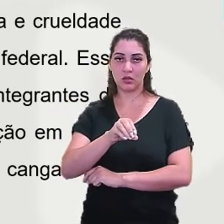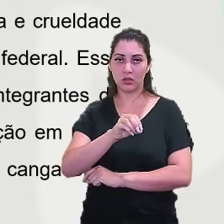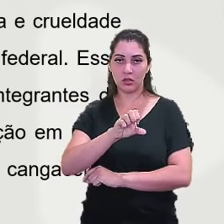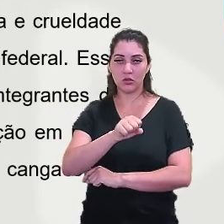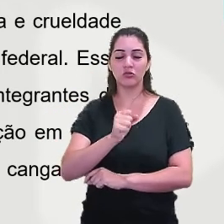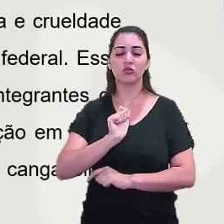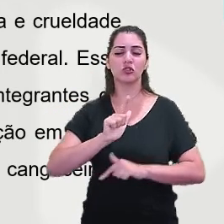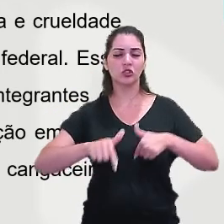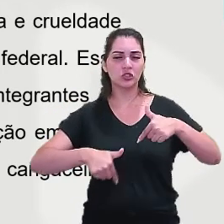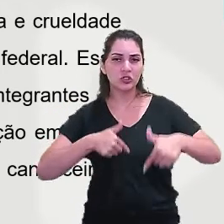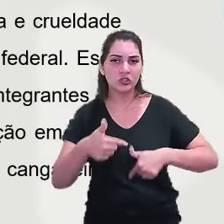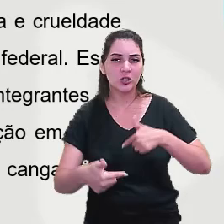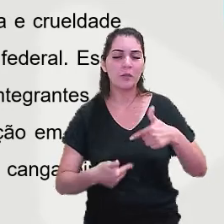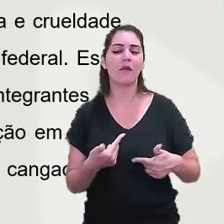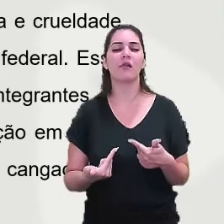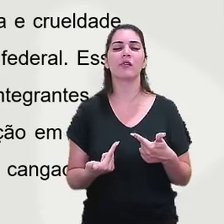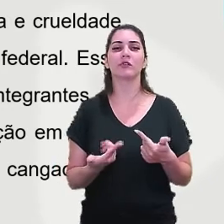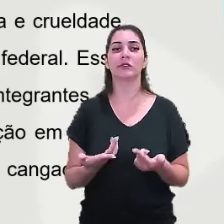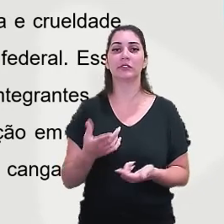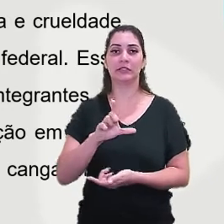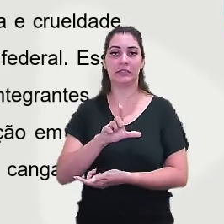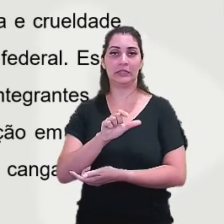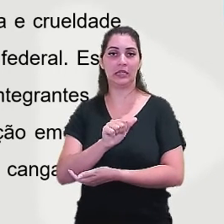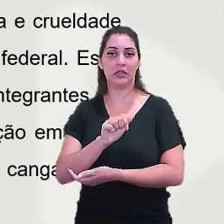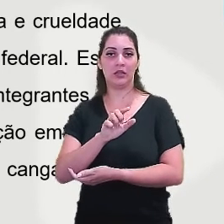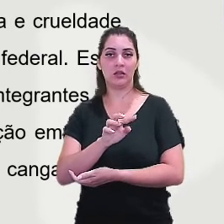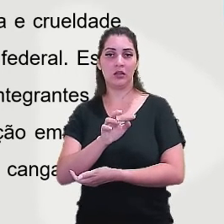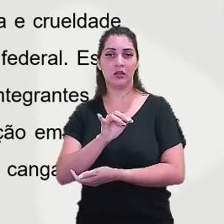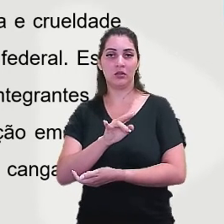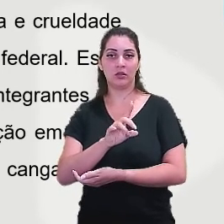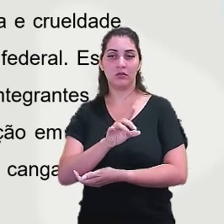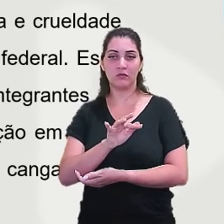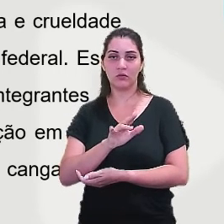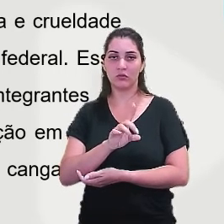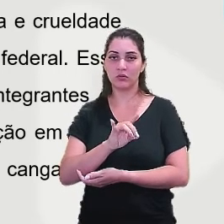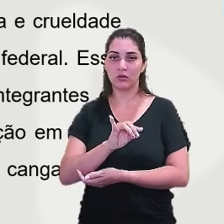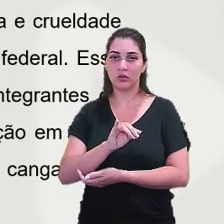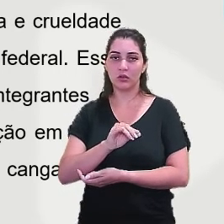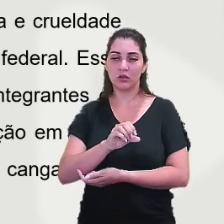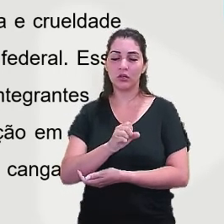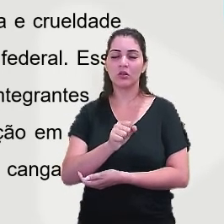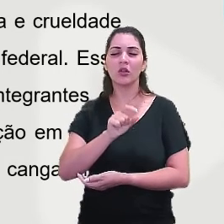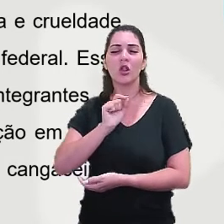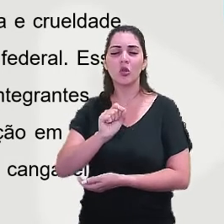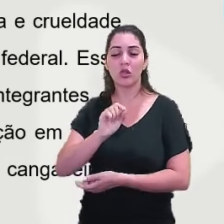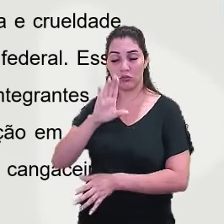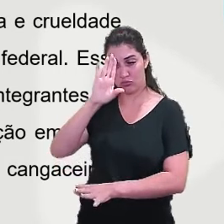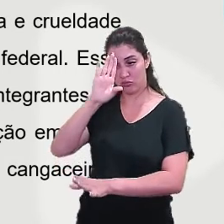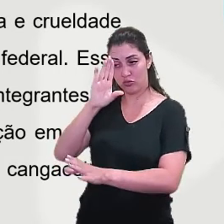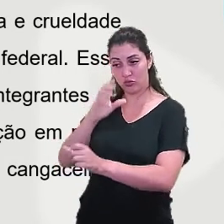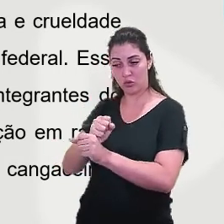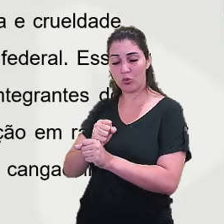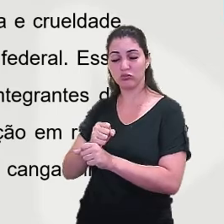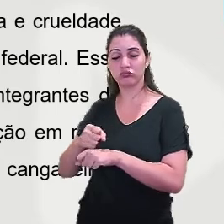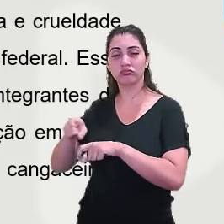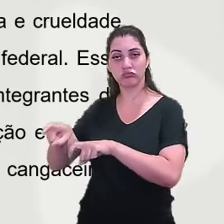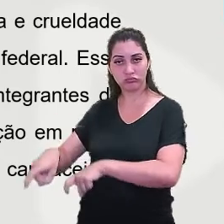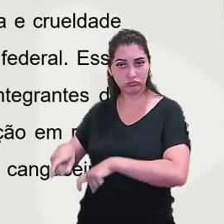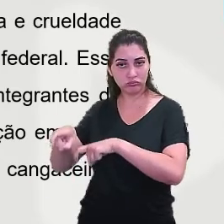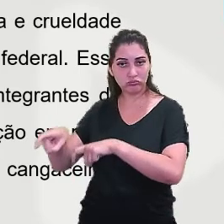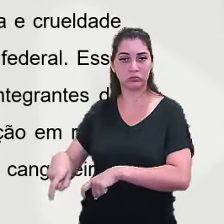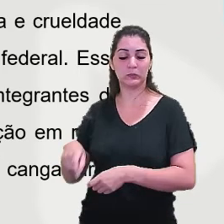empregados de latifundiários. Latifundiários eram os donos de engenho, os donos de grandes porções de terra.